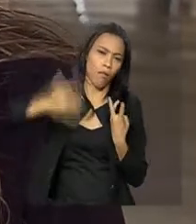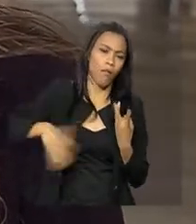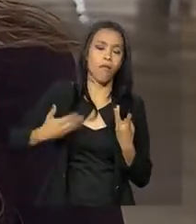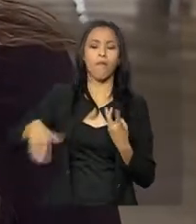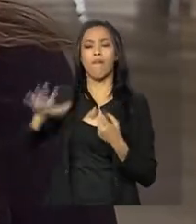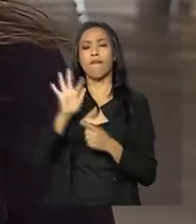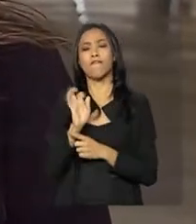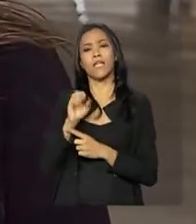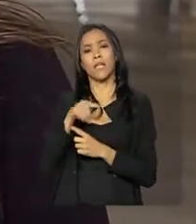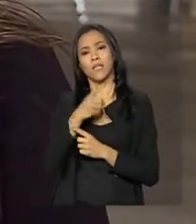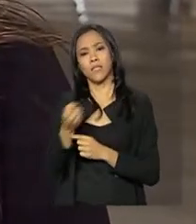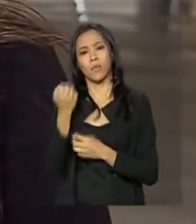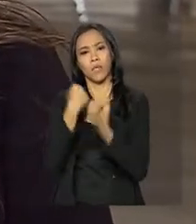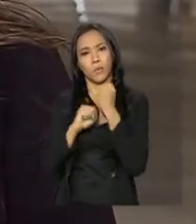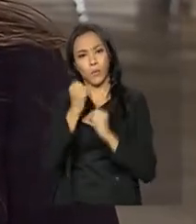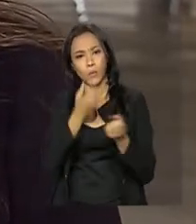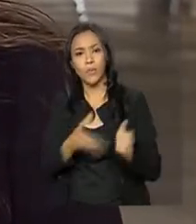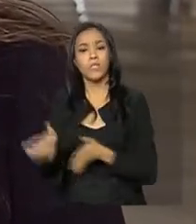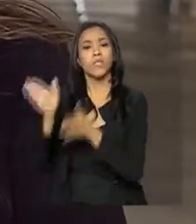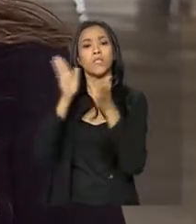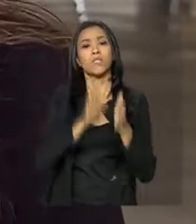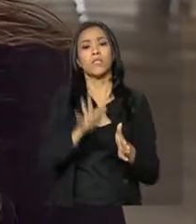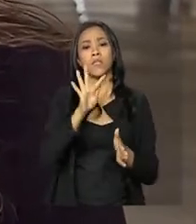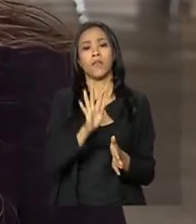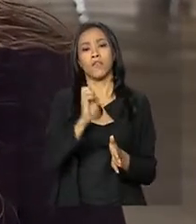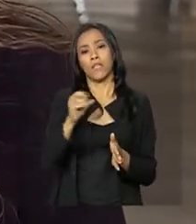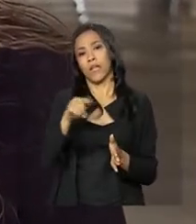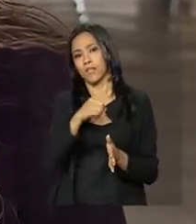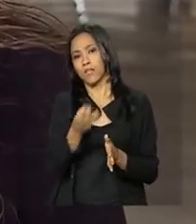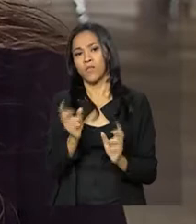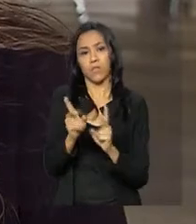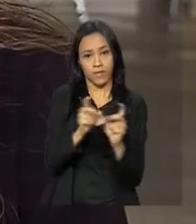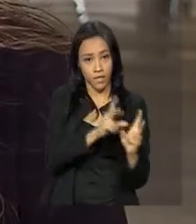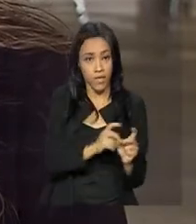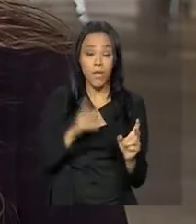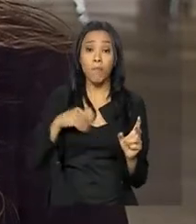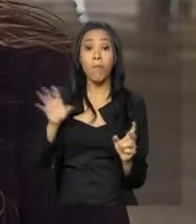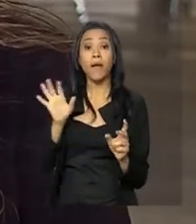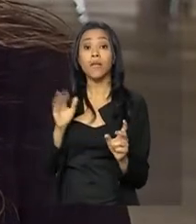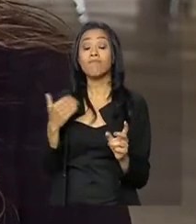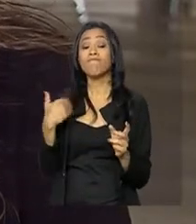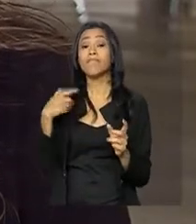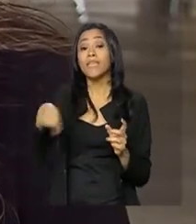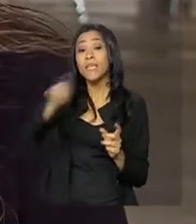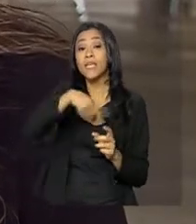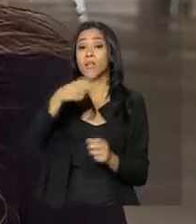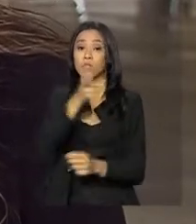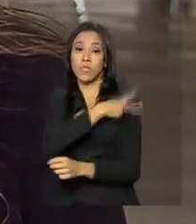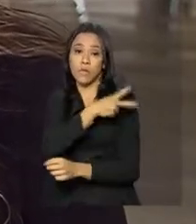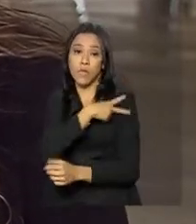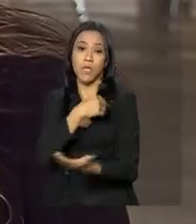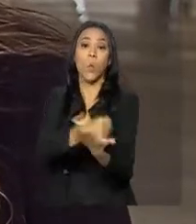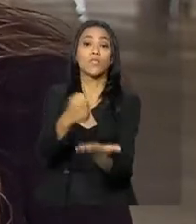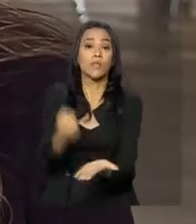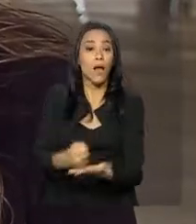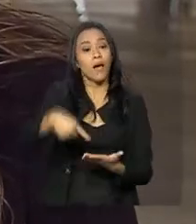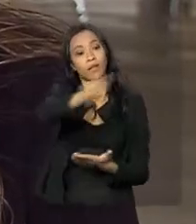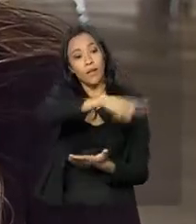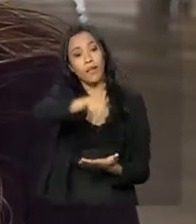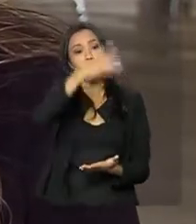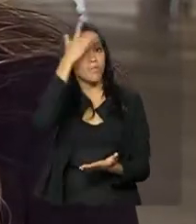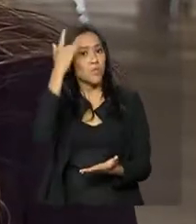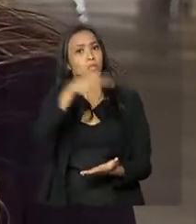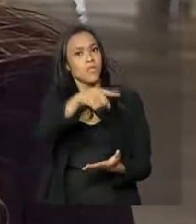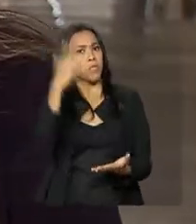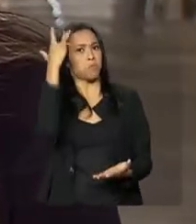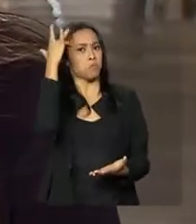da indústria, com as federações do comércio, para sensibilizar os empresários para a contratação também dessa mão de obra que vem muitas vezes